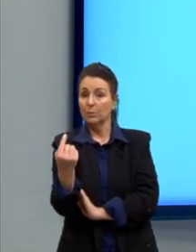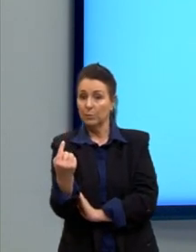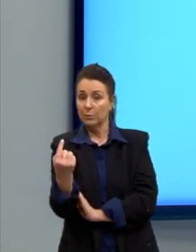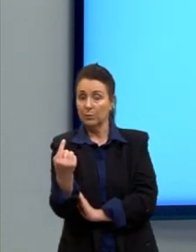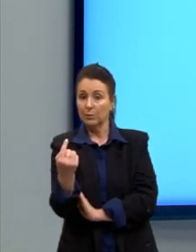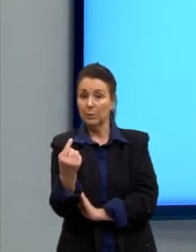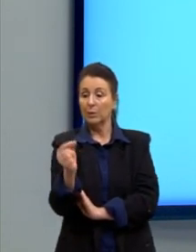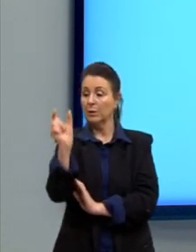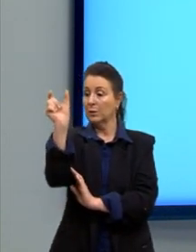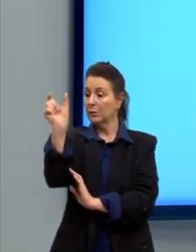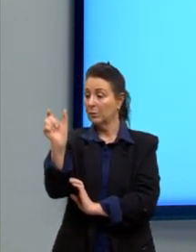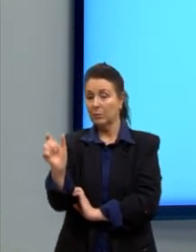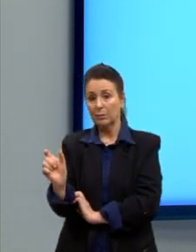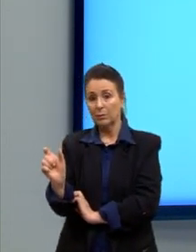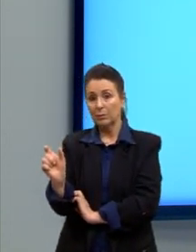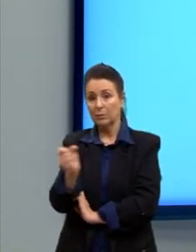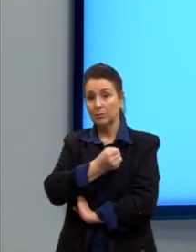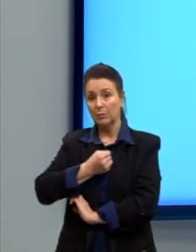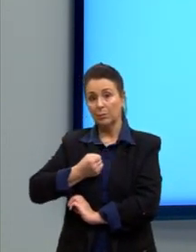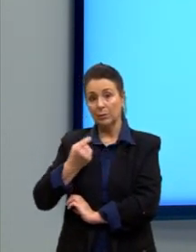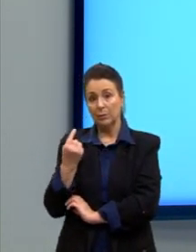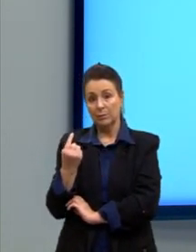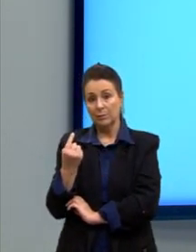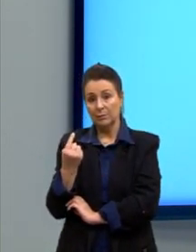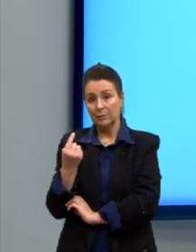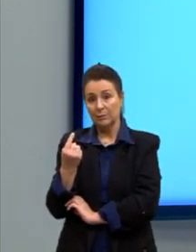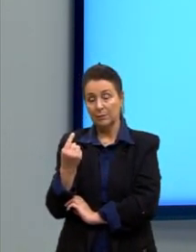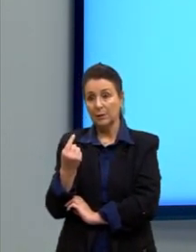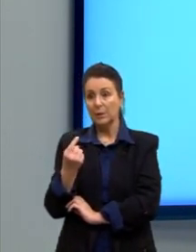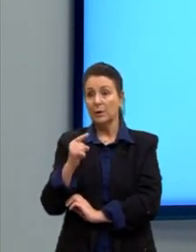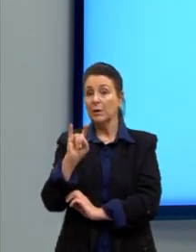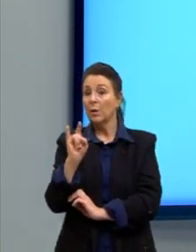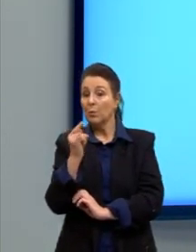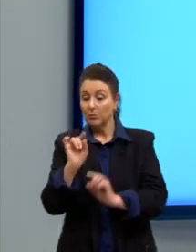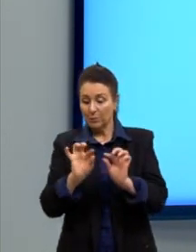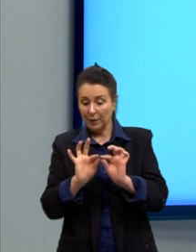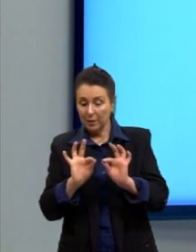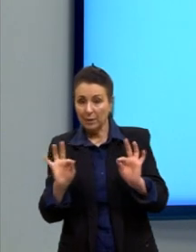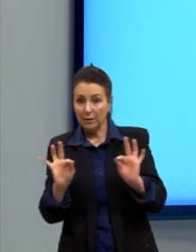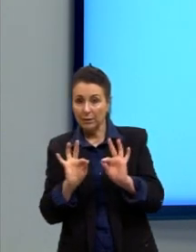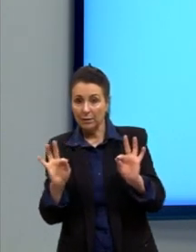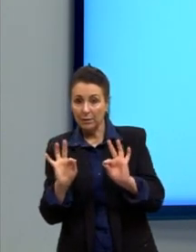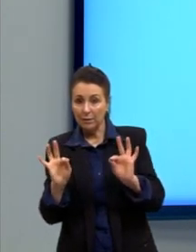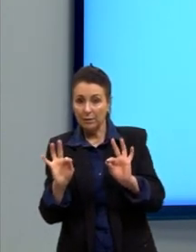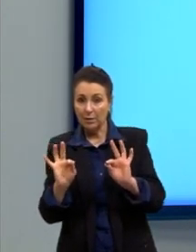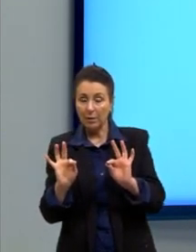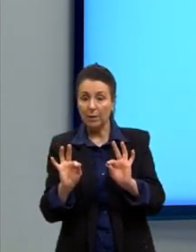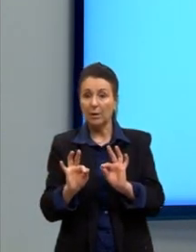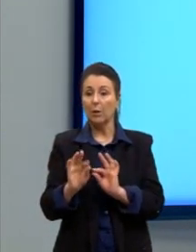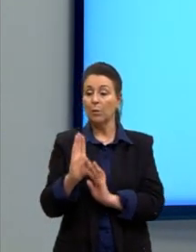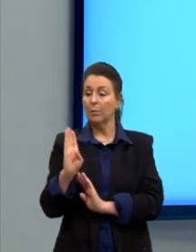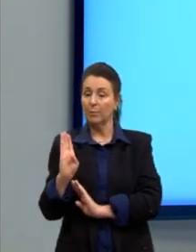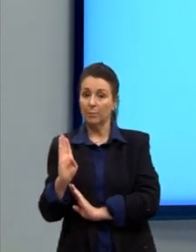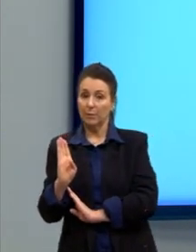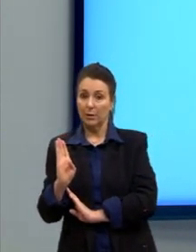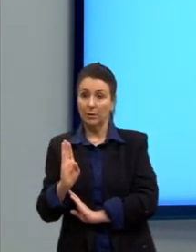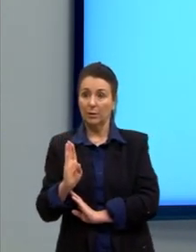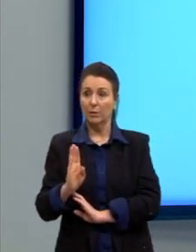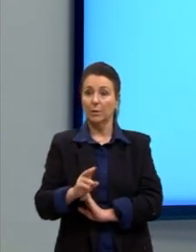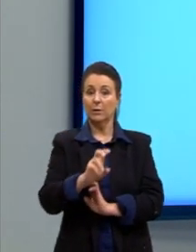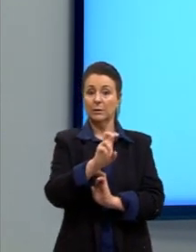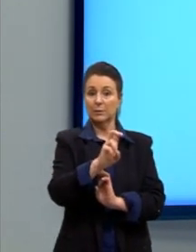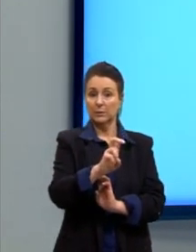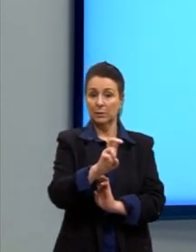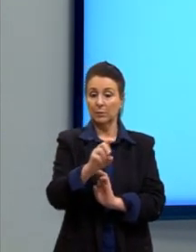coluna, sempre o numerozinho 1, né? E na última linha, a coordenada do B. Então, ficaria o 5,